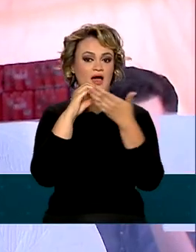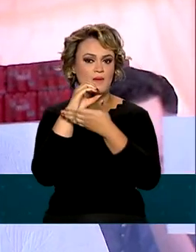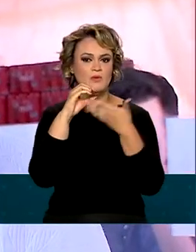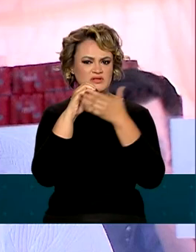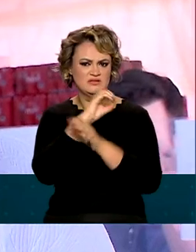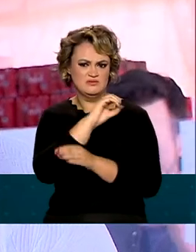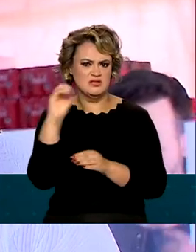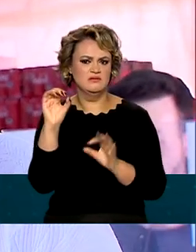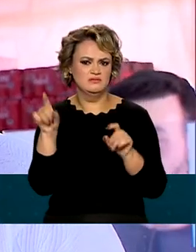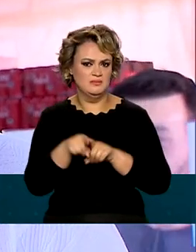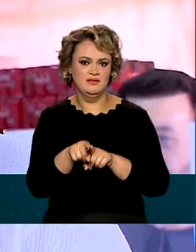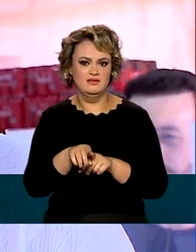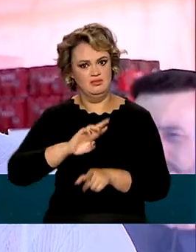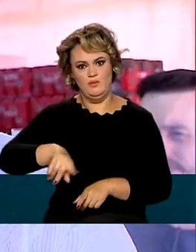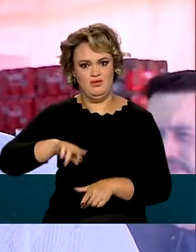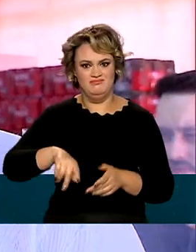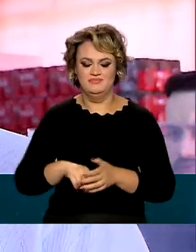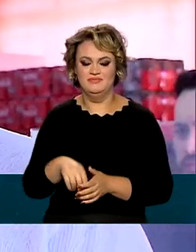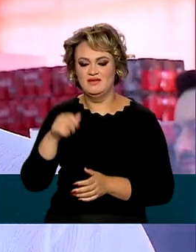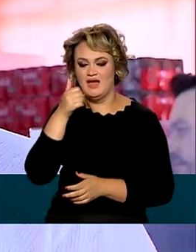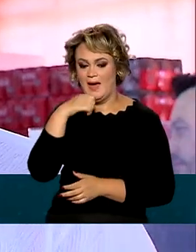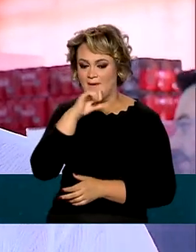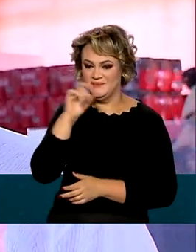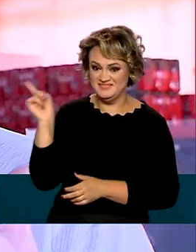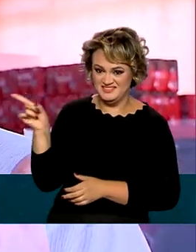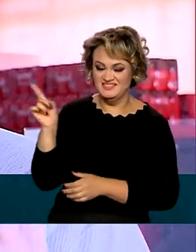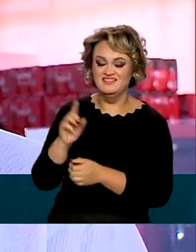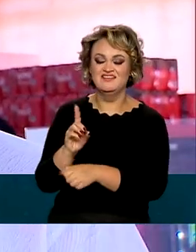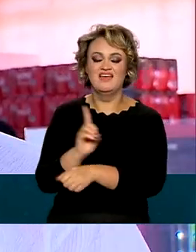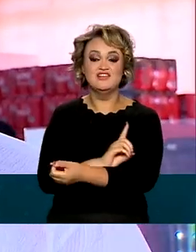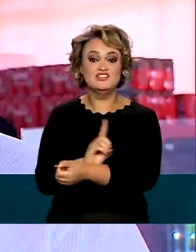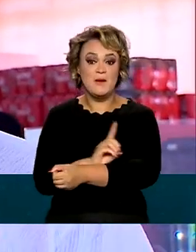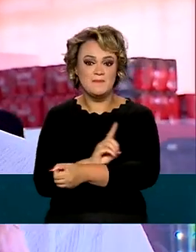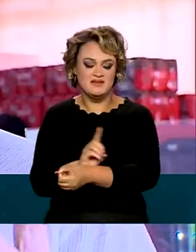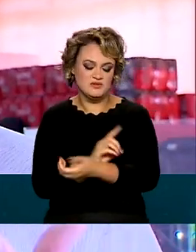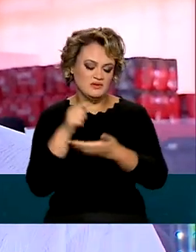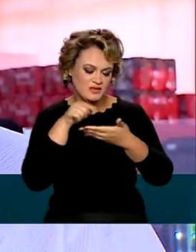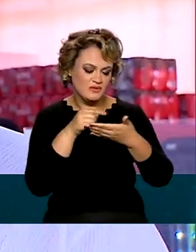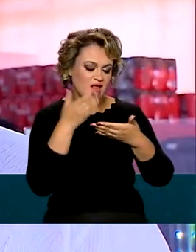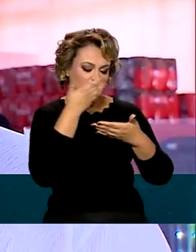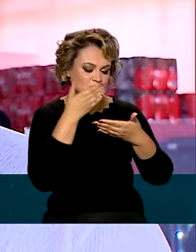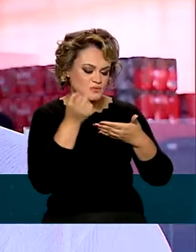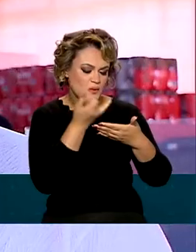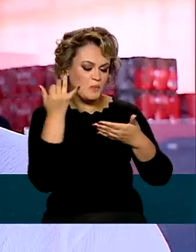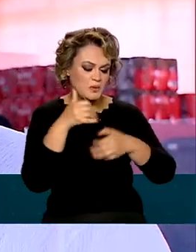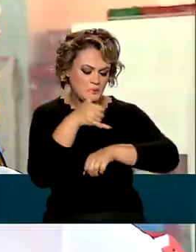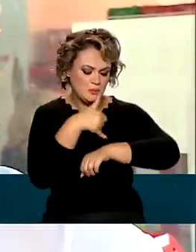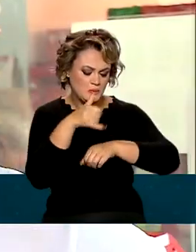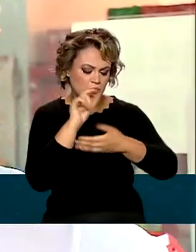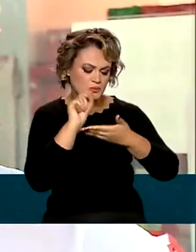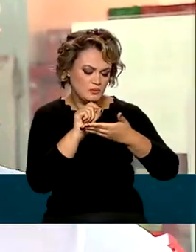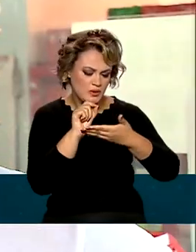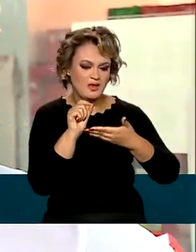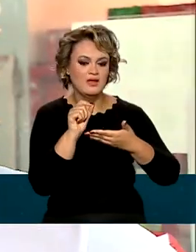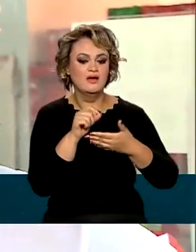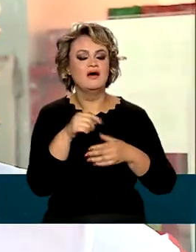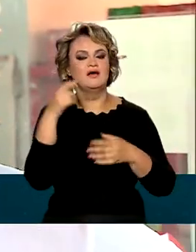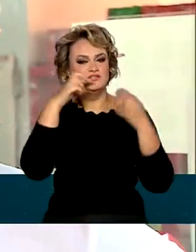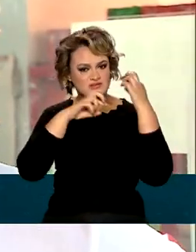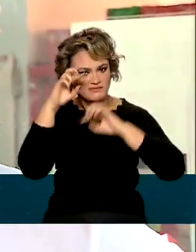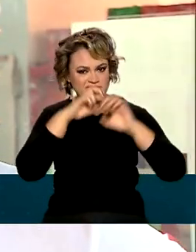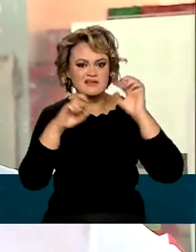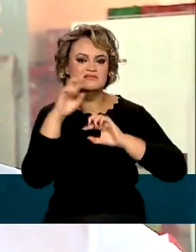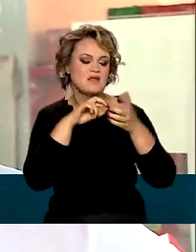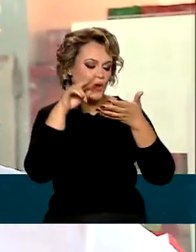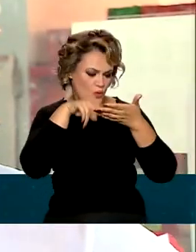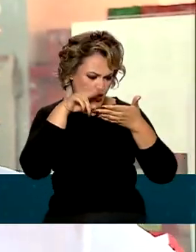Minha mãe é diabética e eu preciso sempre olhar se tem açúcar, a quantidade de gordura. Cabe a gente fiscalizar,